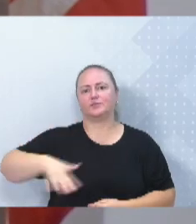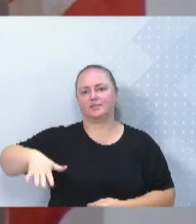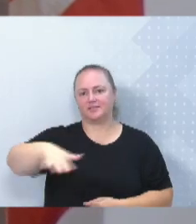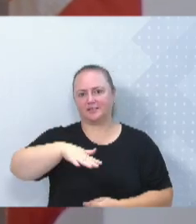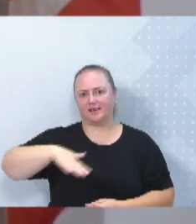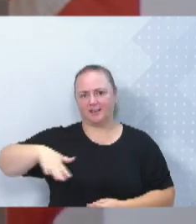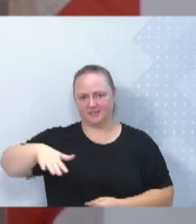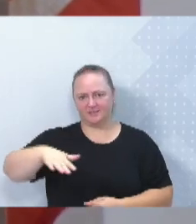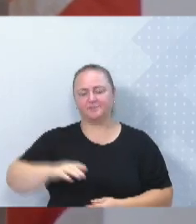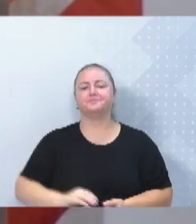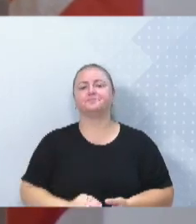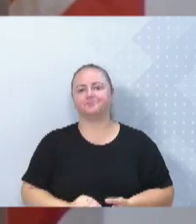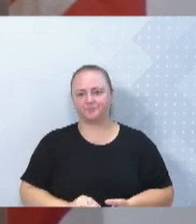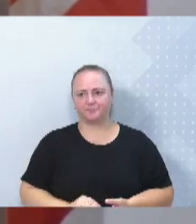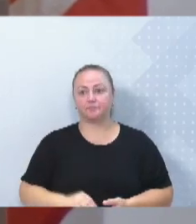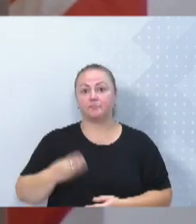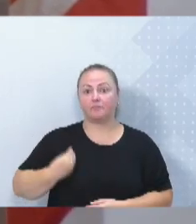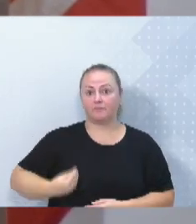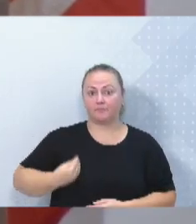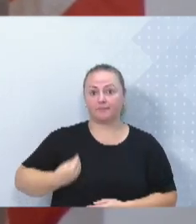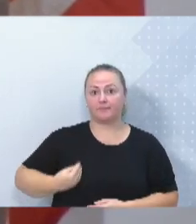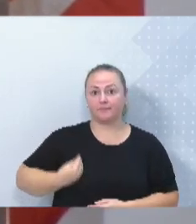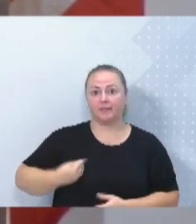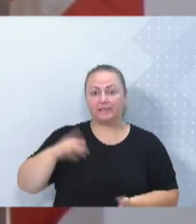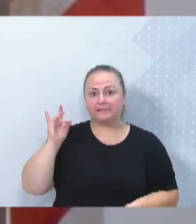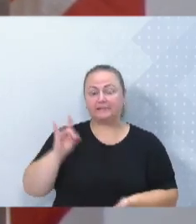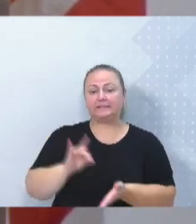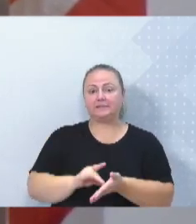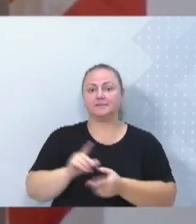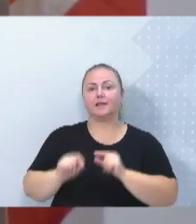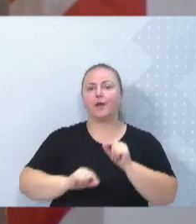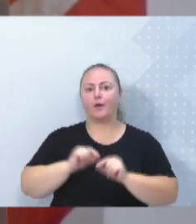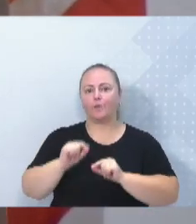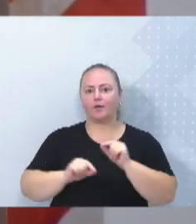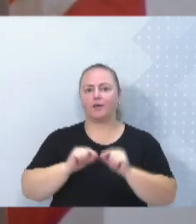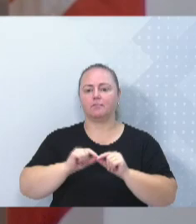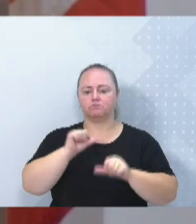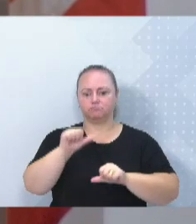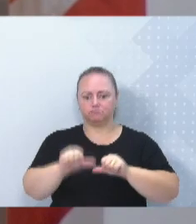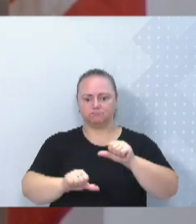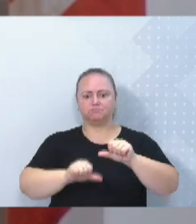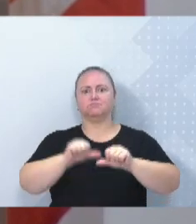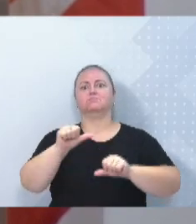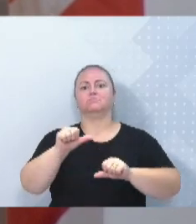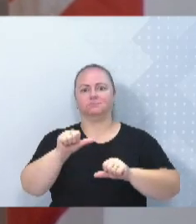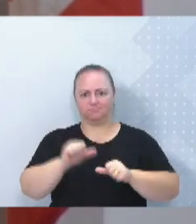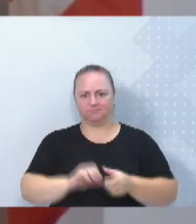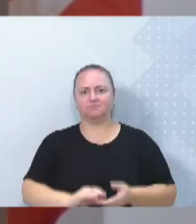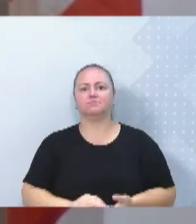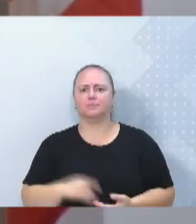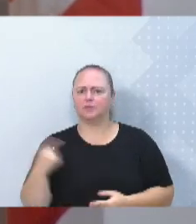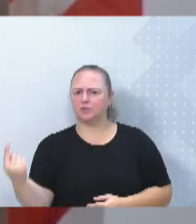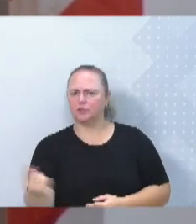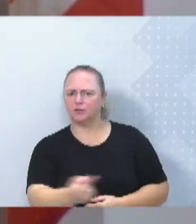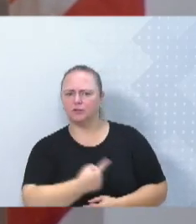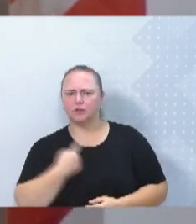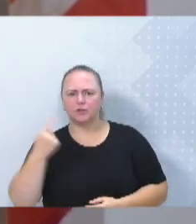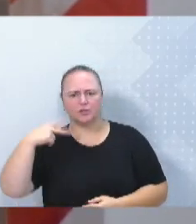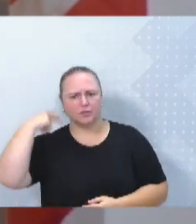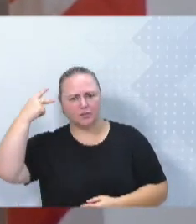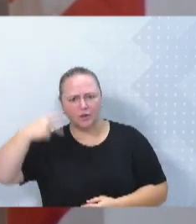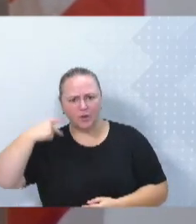O que nós estamos vivendo é, de fato, nós estamos transformando, eu não digo nós vereadores apenas,